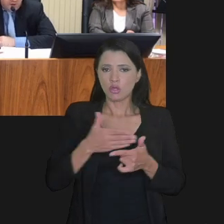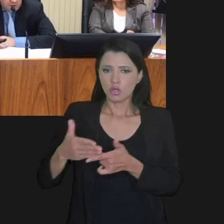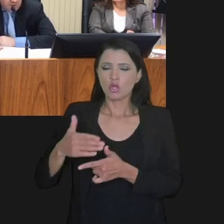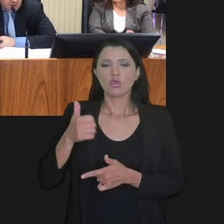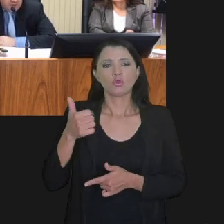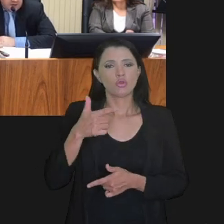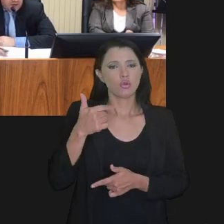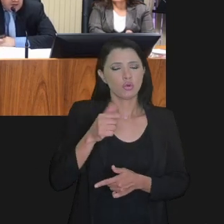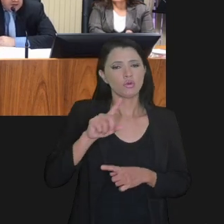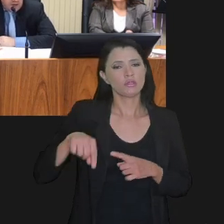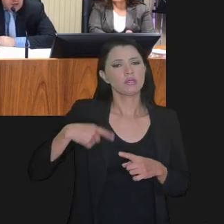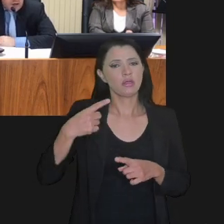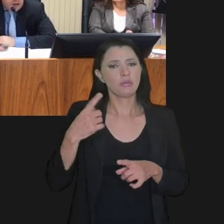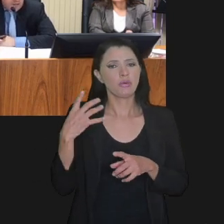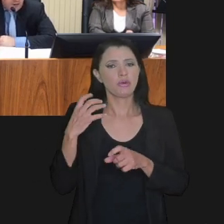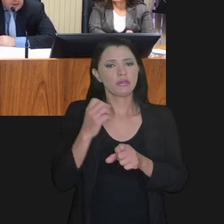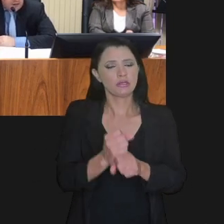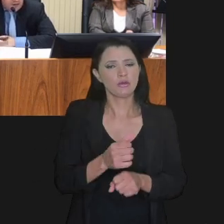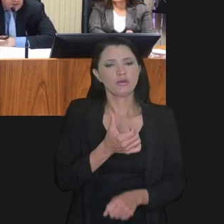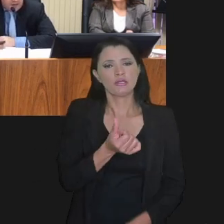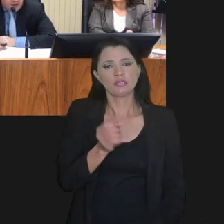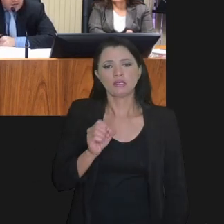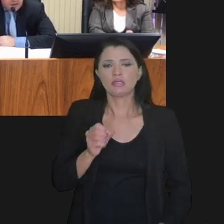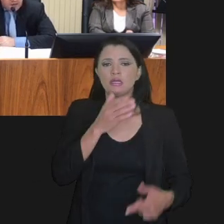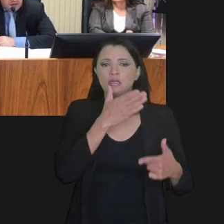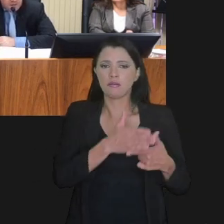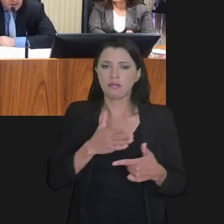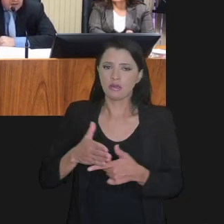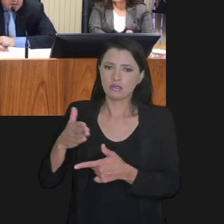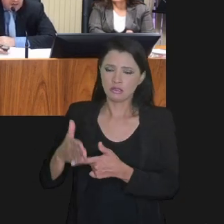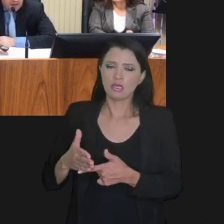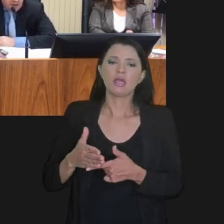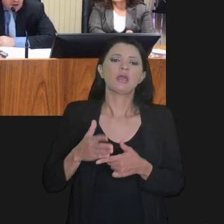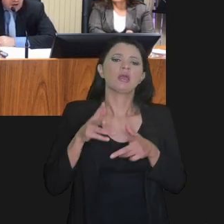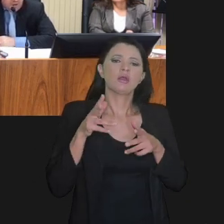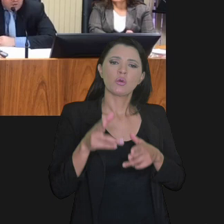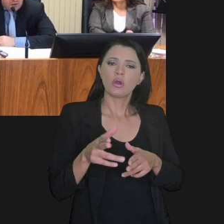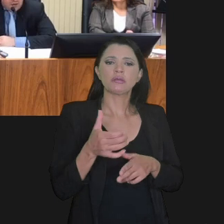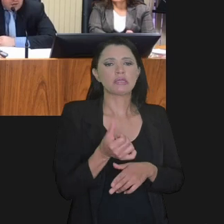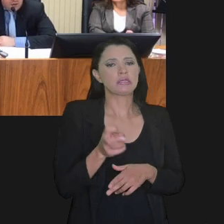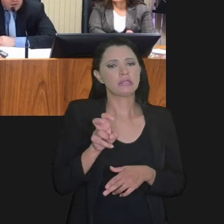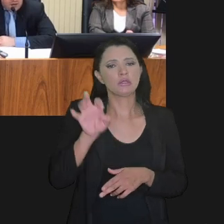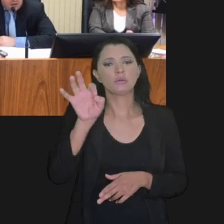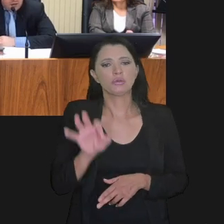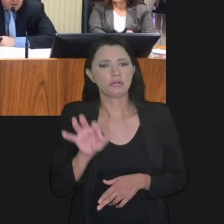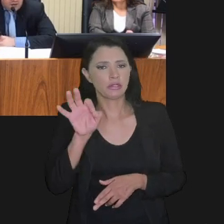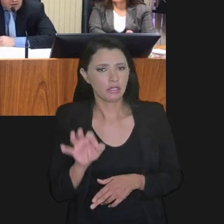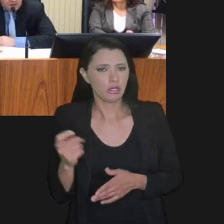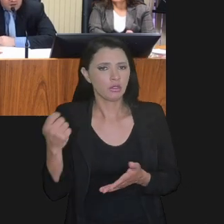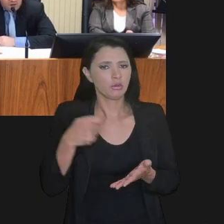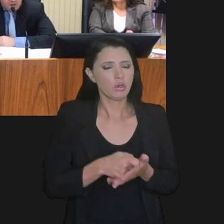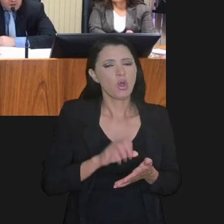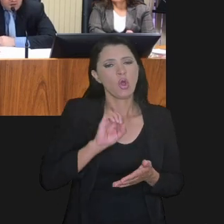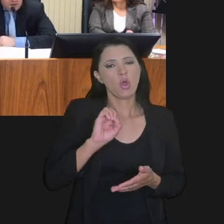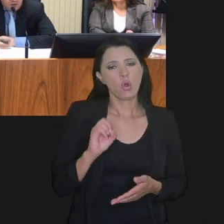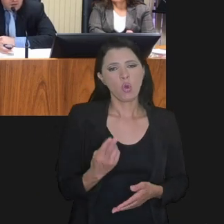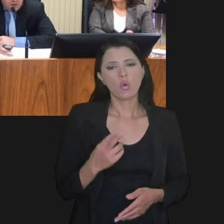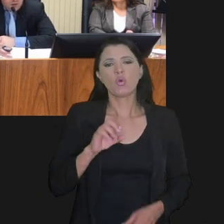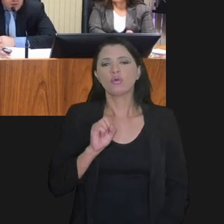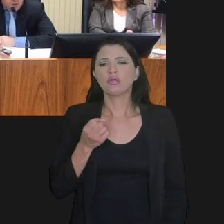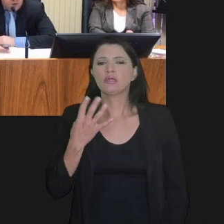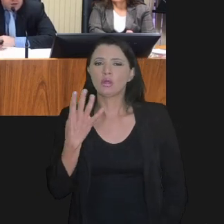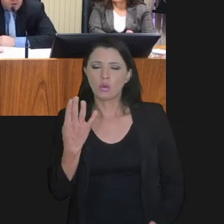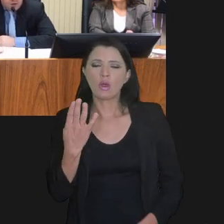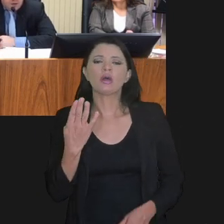redução, 12 parcelas, e depois eu tenho o saldo em 60 parcelas com 65% de redução